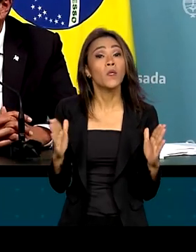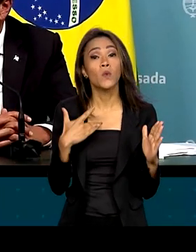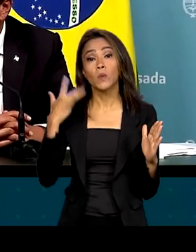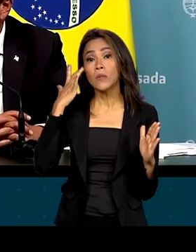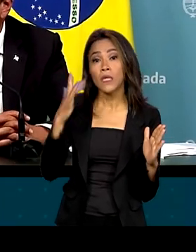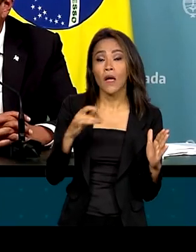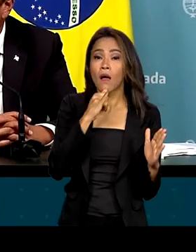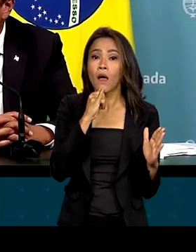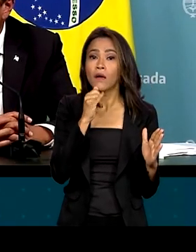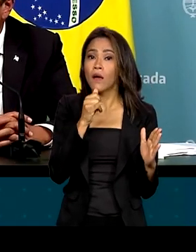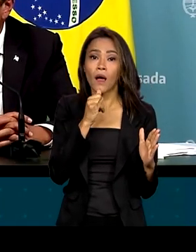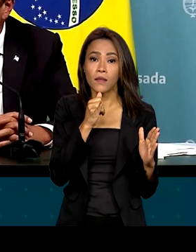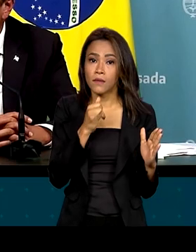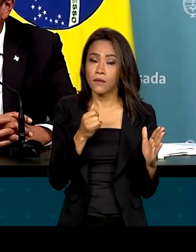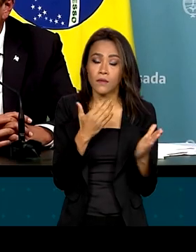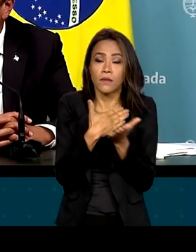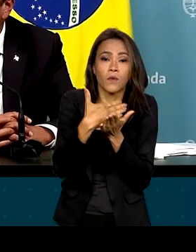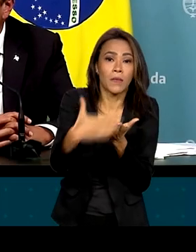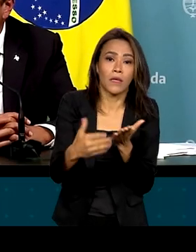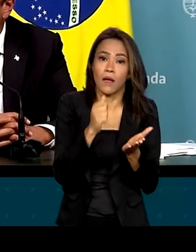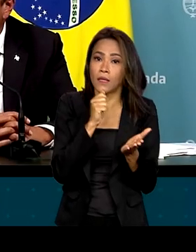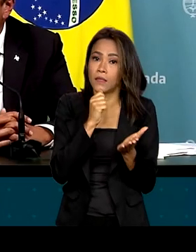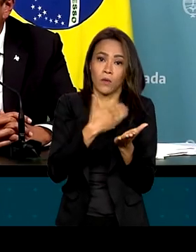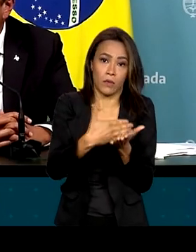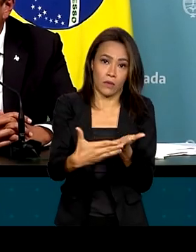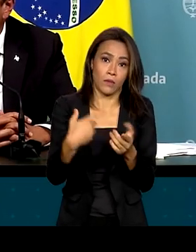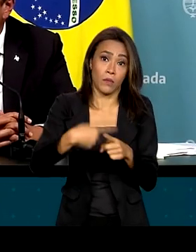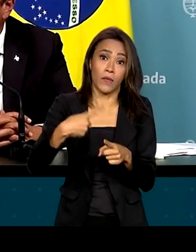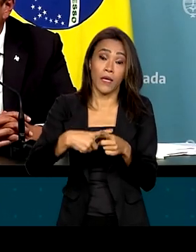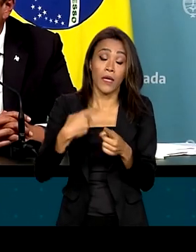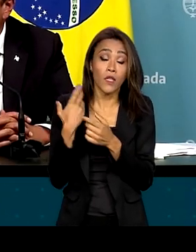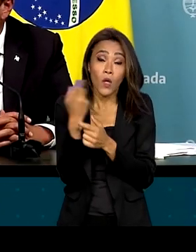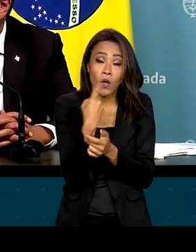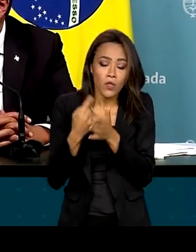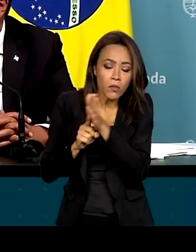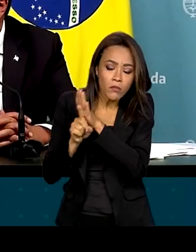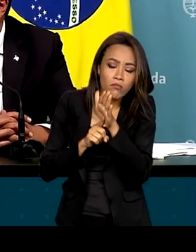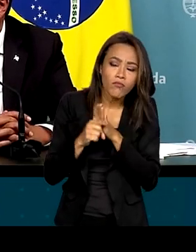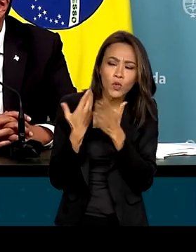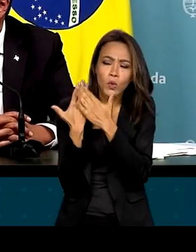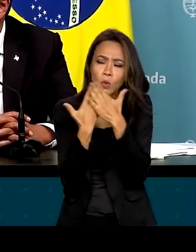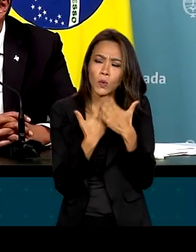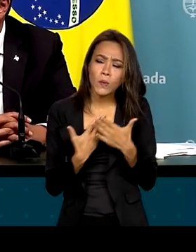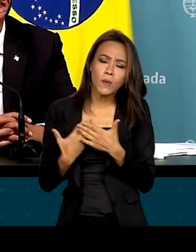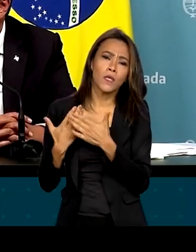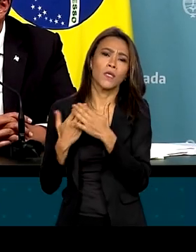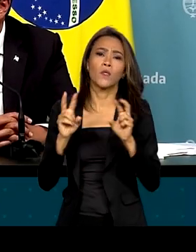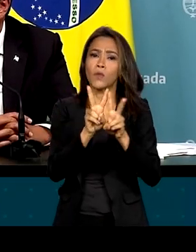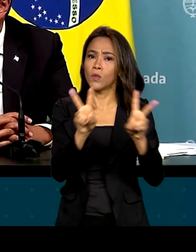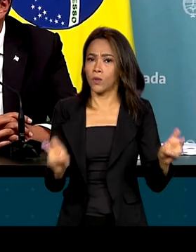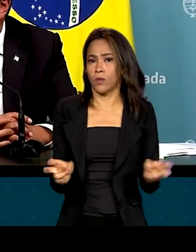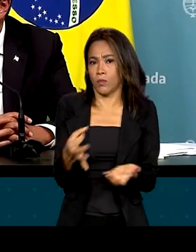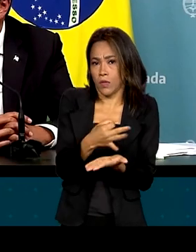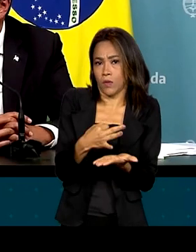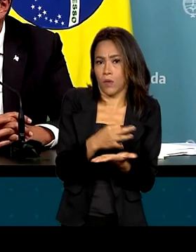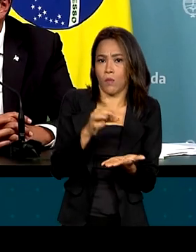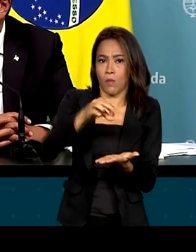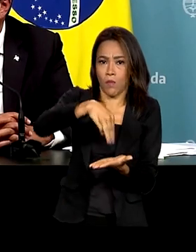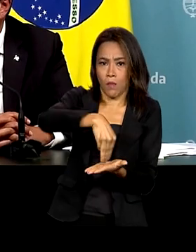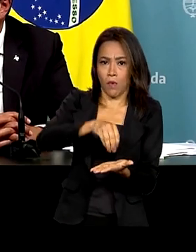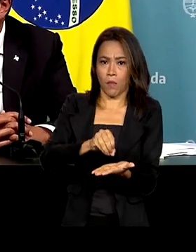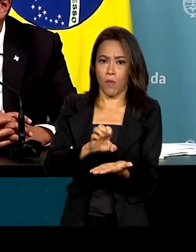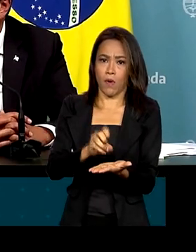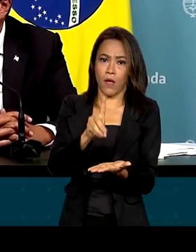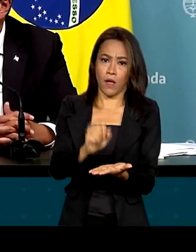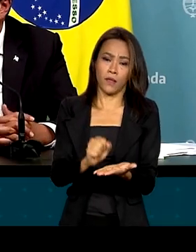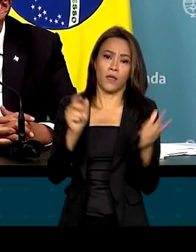a maneira de fazer. Mas a encomenda é essa, é que a gente possa ter um meio de